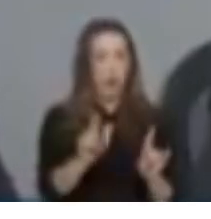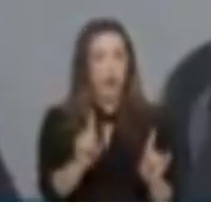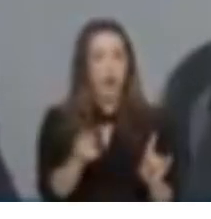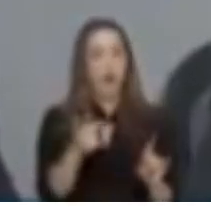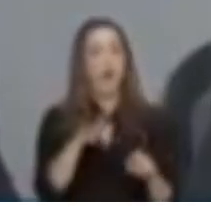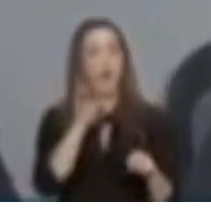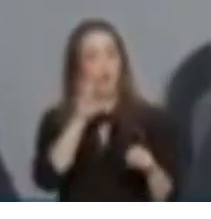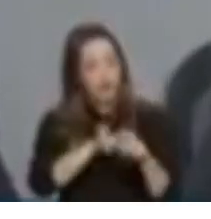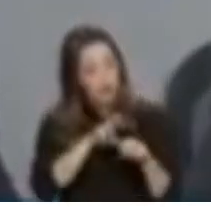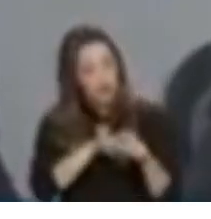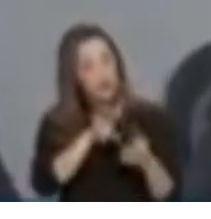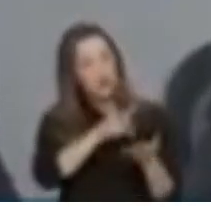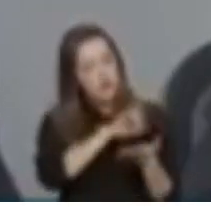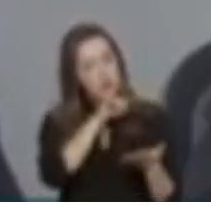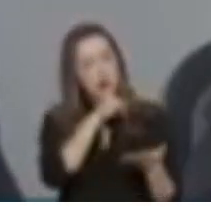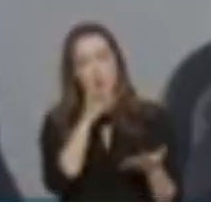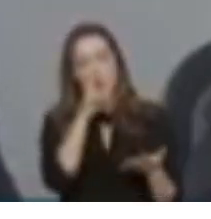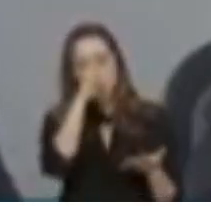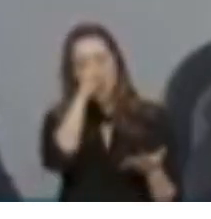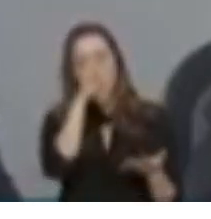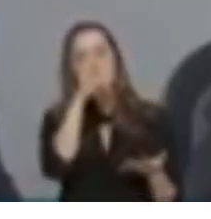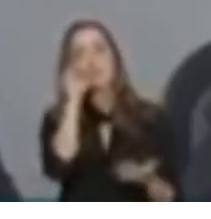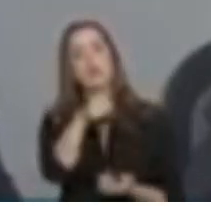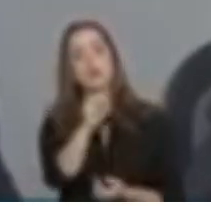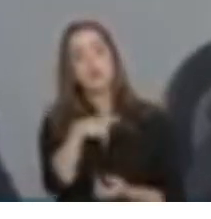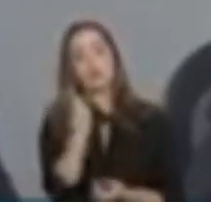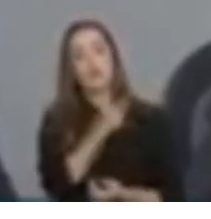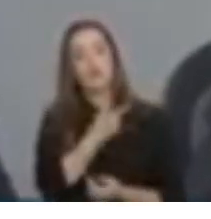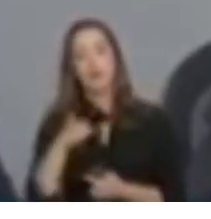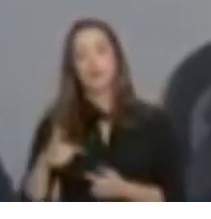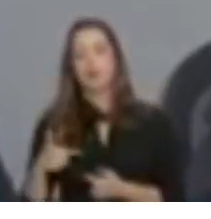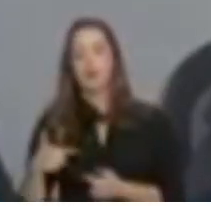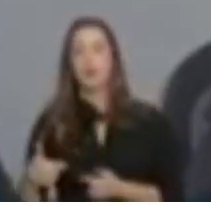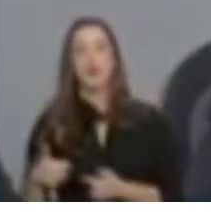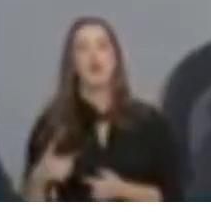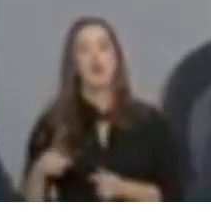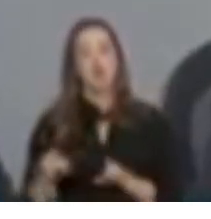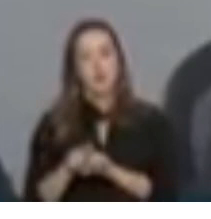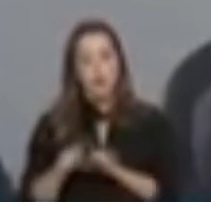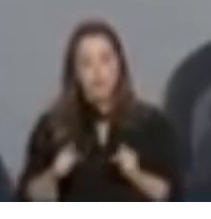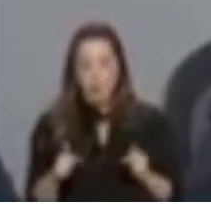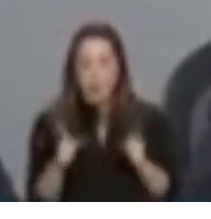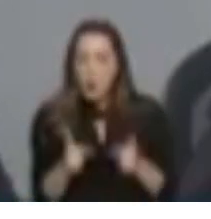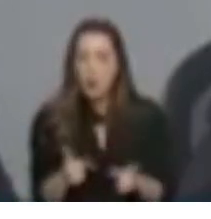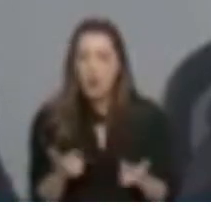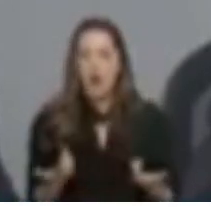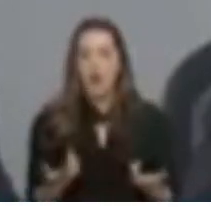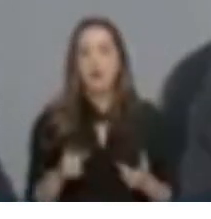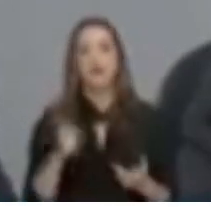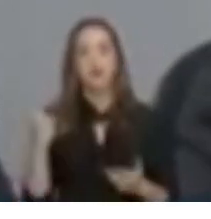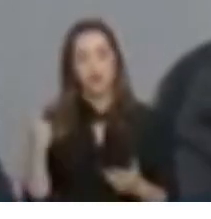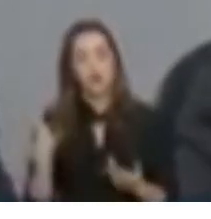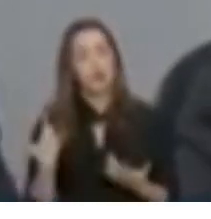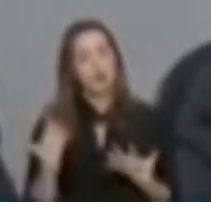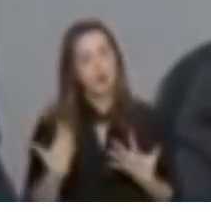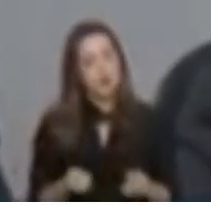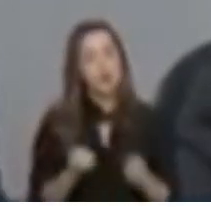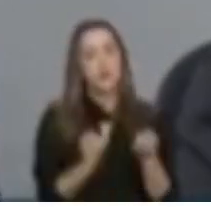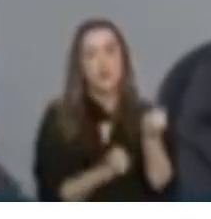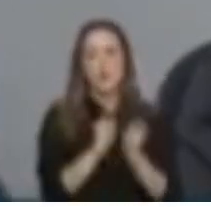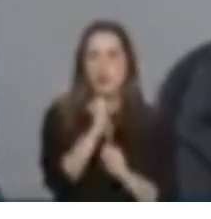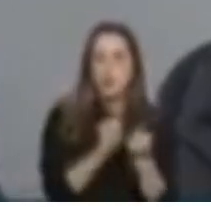O vírus é um inimigo duro? É. Nós vamos ser um adversário tinhoso dele. Nós vamos brigar, nós temos central de produção,